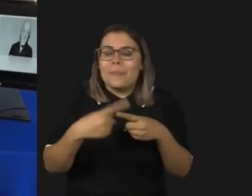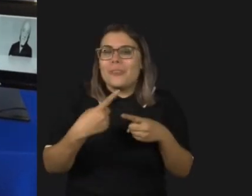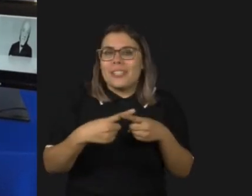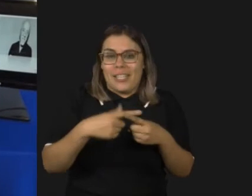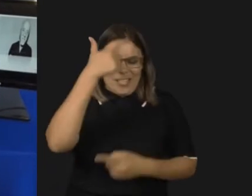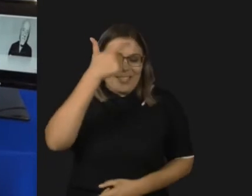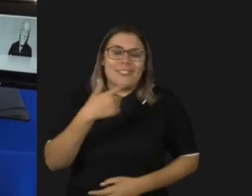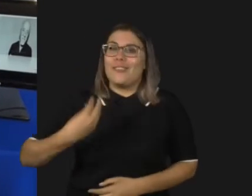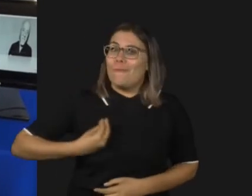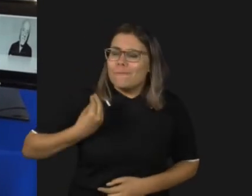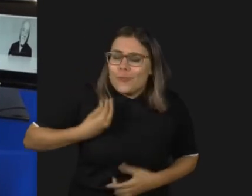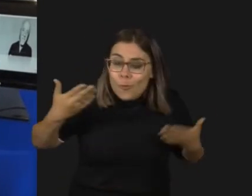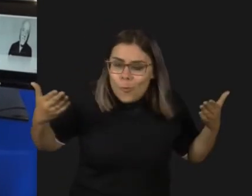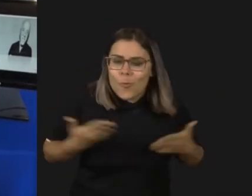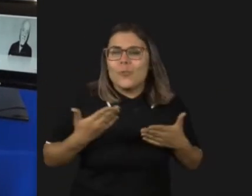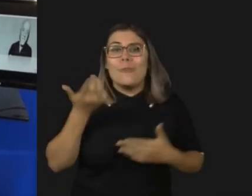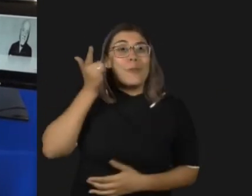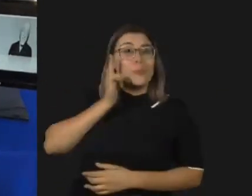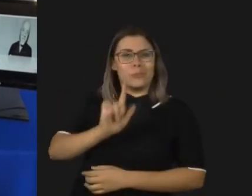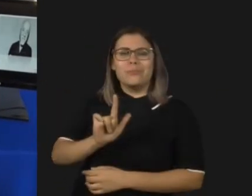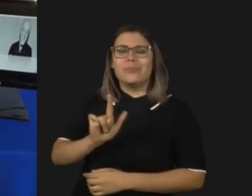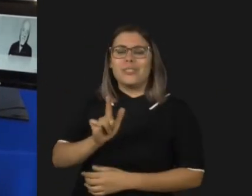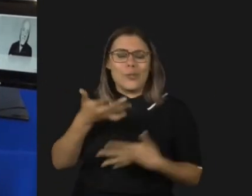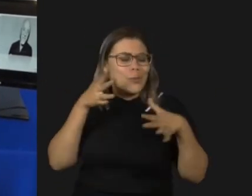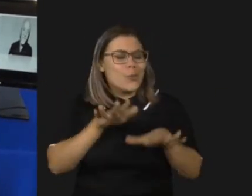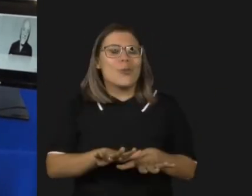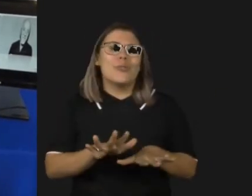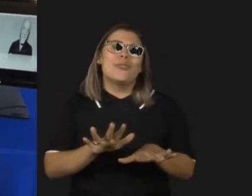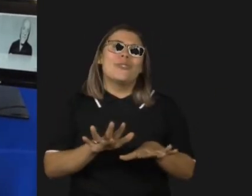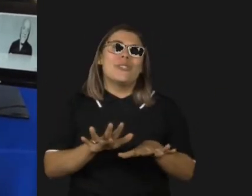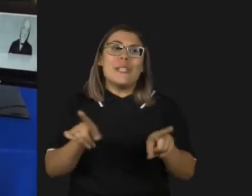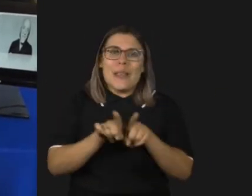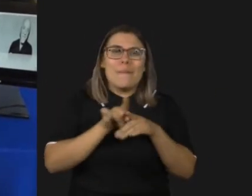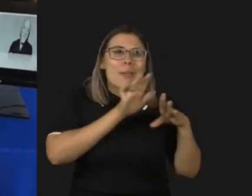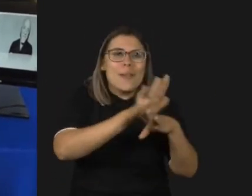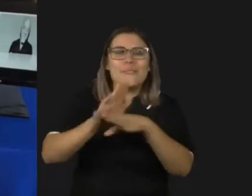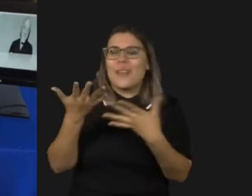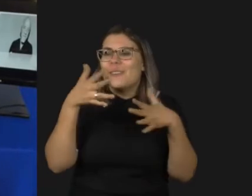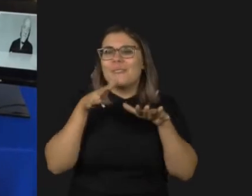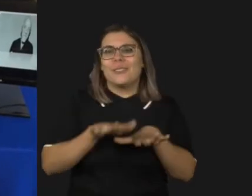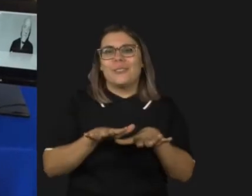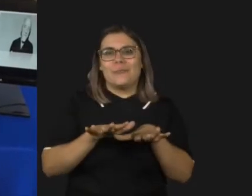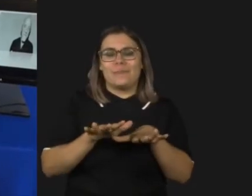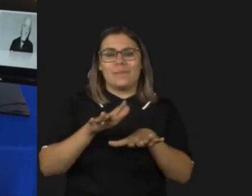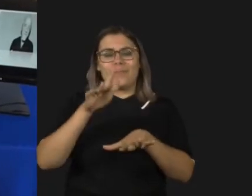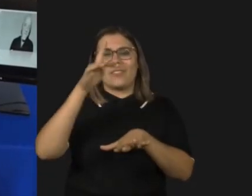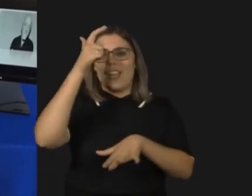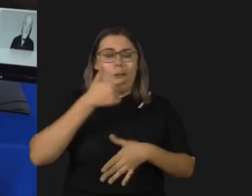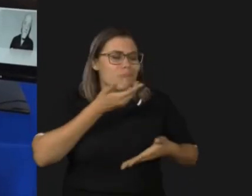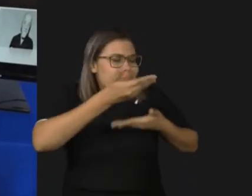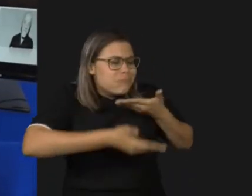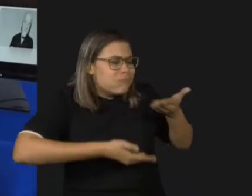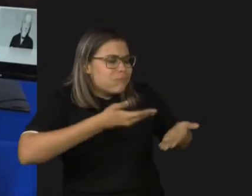motor até hoje para inovar incluindo e incluir inovando é uma retroalimentação muito